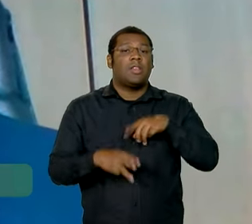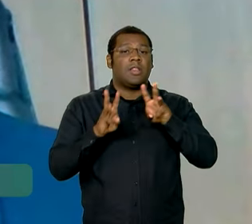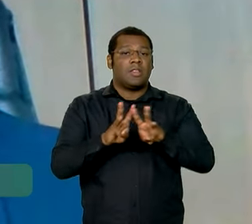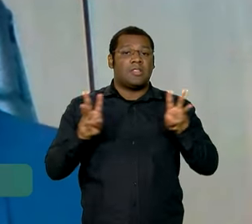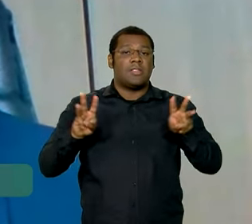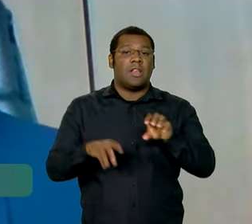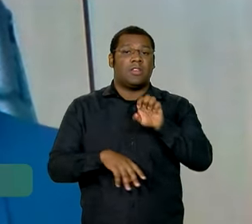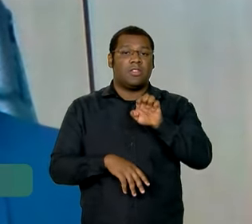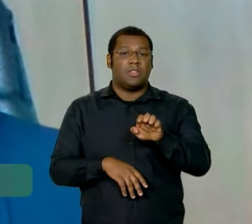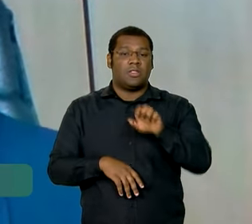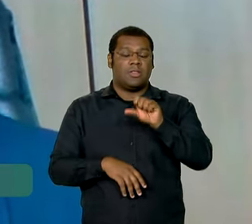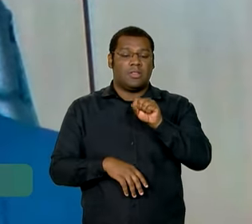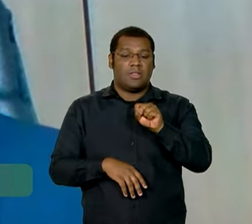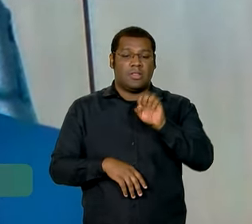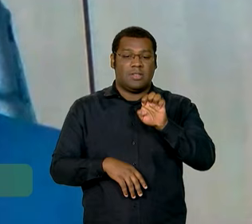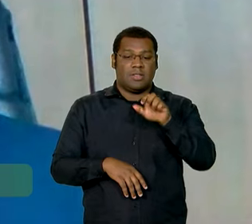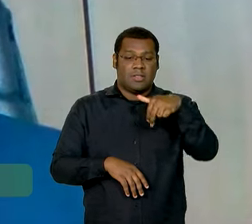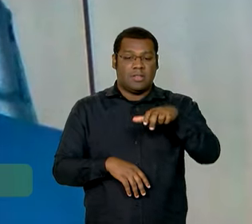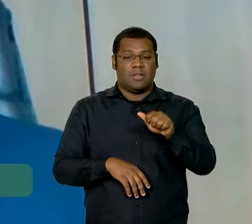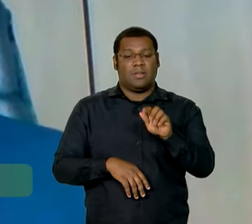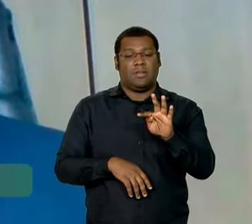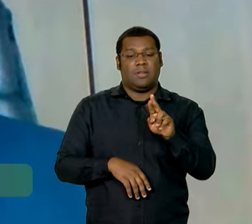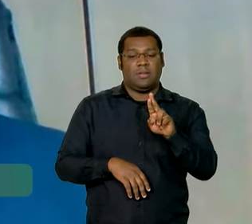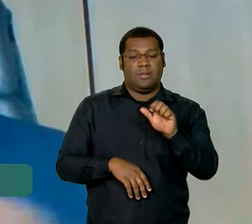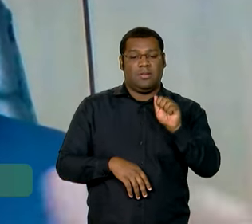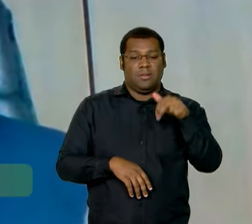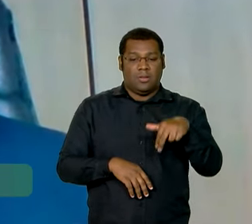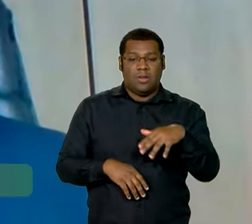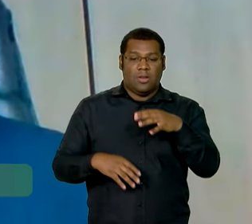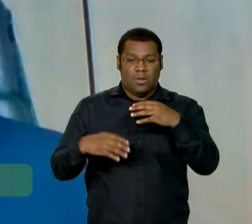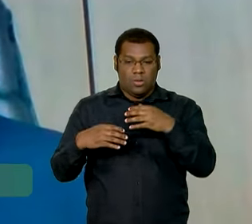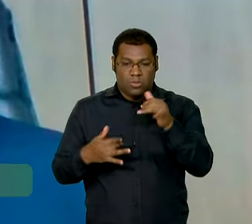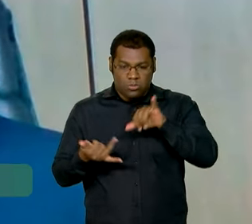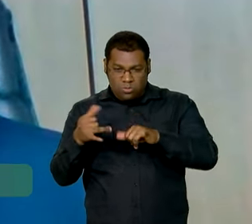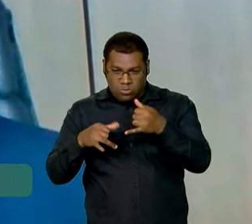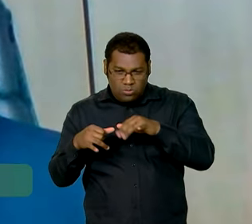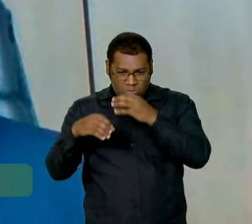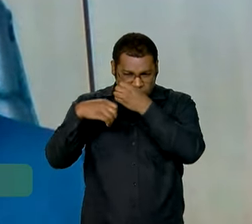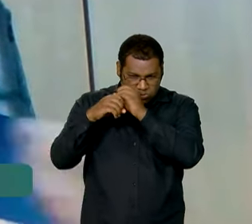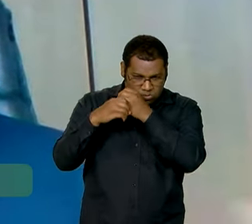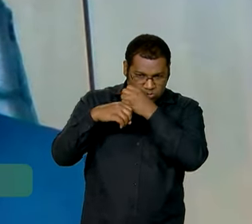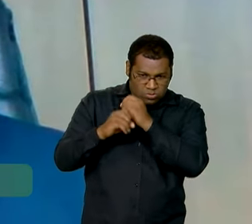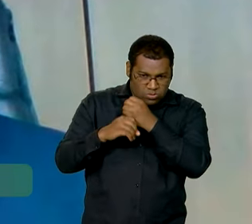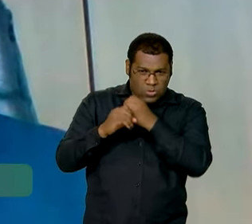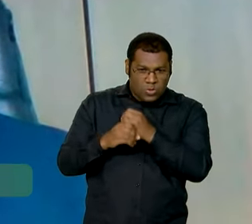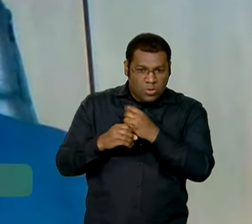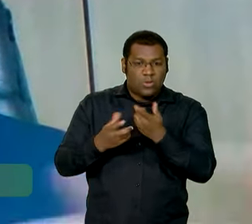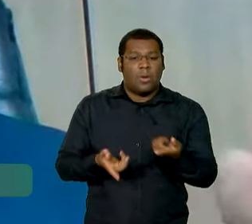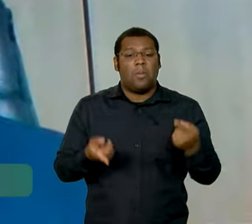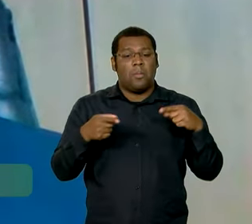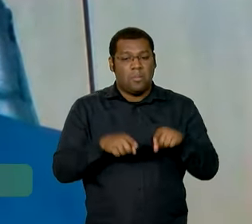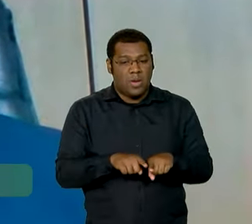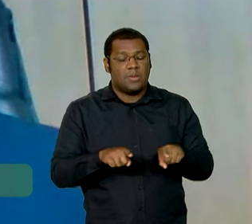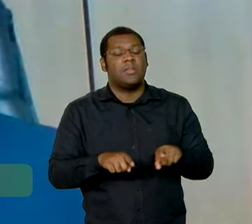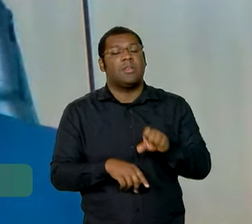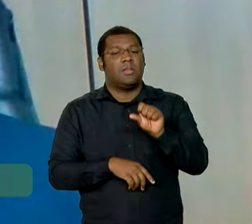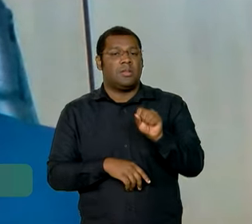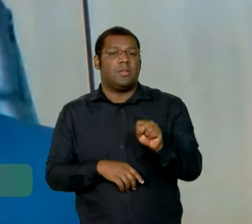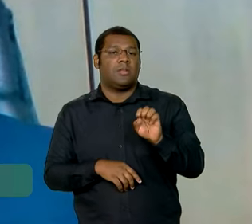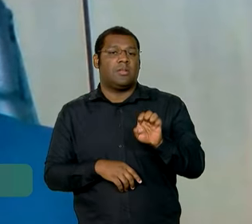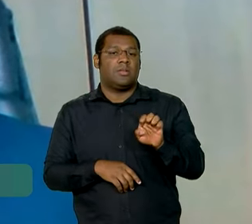Senatran e normalmente esses laboratórios têm postos de coleta em convênio com outros laboratórios de redes